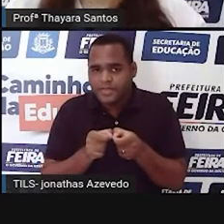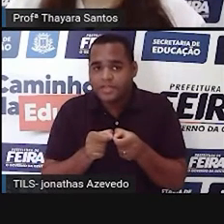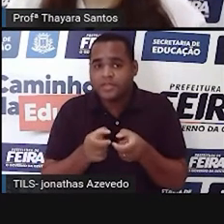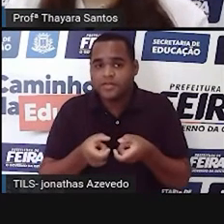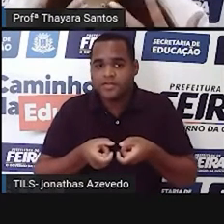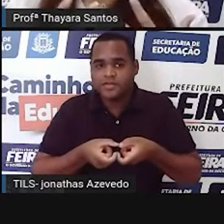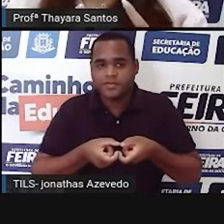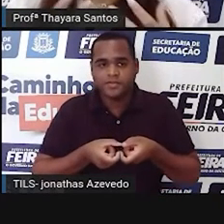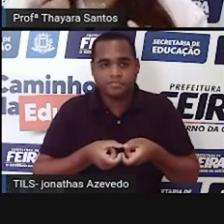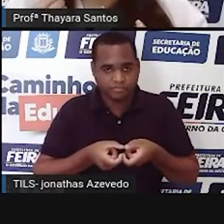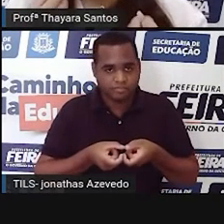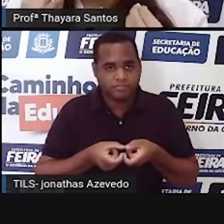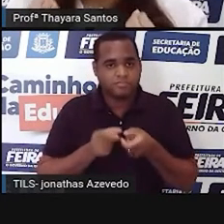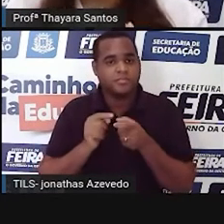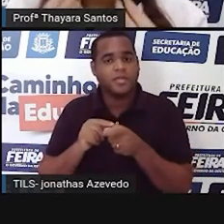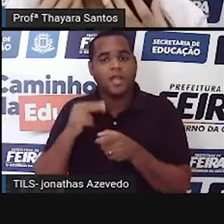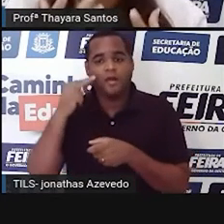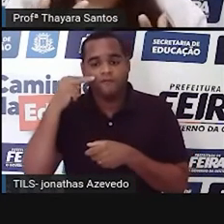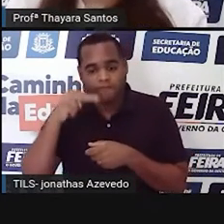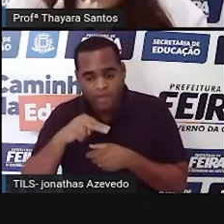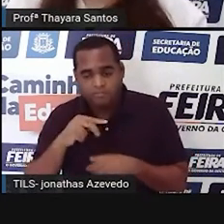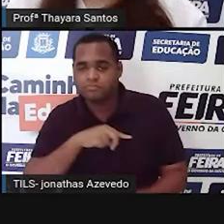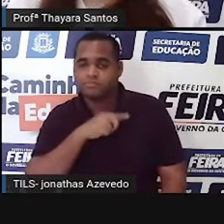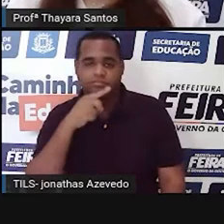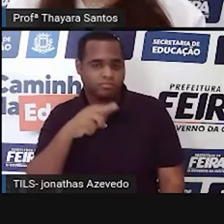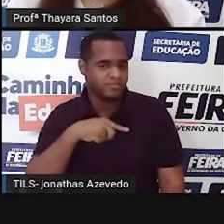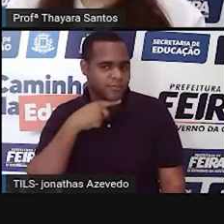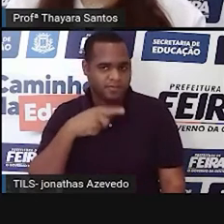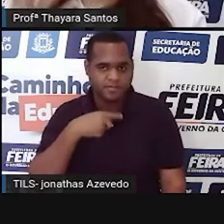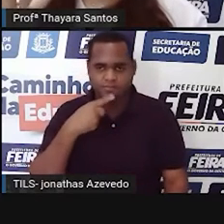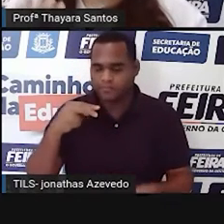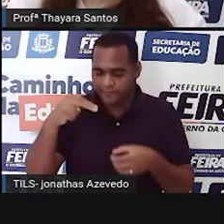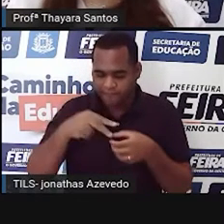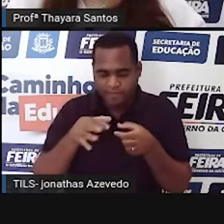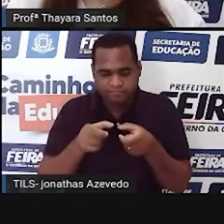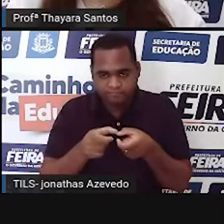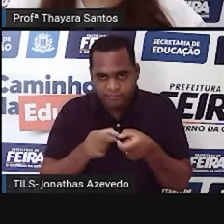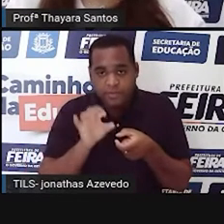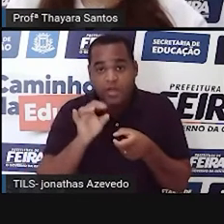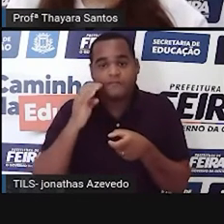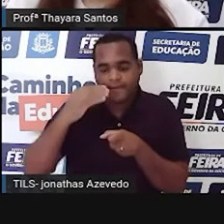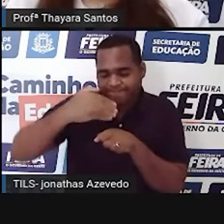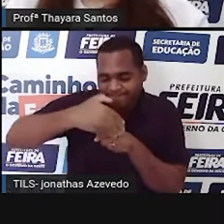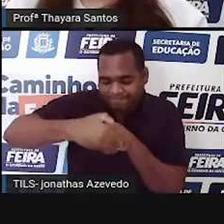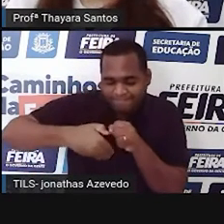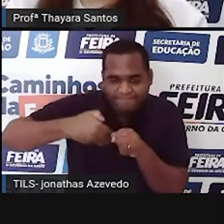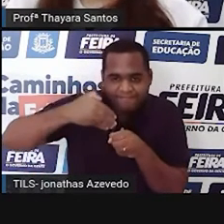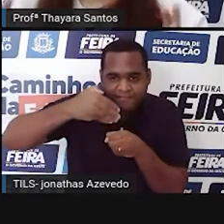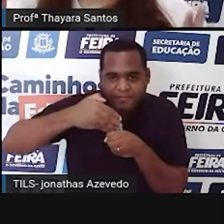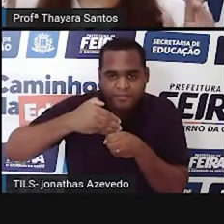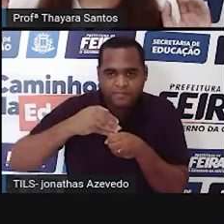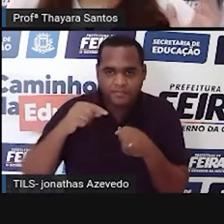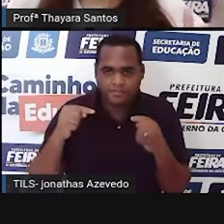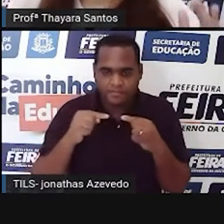ele esteja internamente, a gente não consegue ver o testículo em fio, a só vê o saco escrotal, ele está meio que fora do